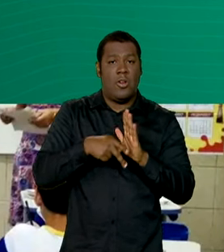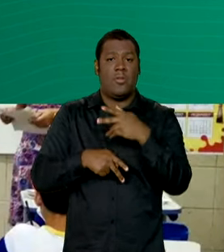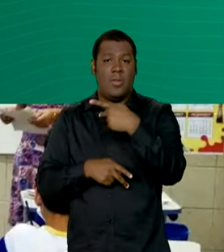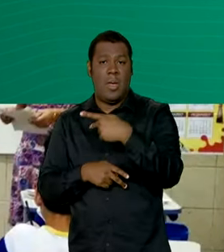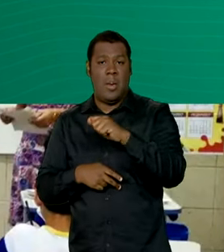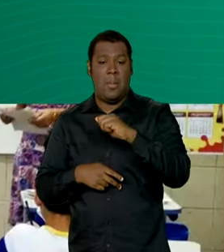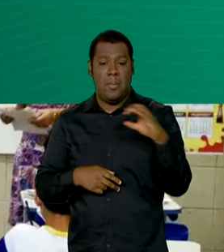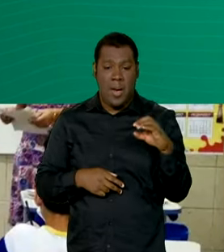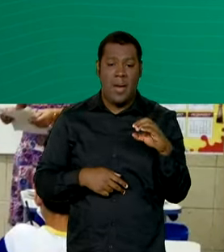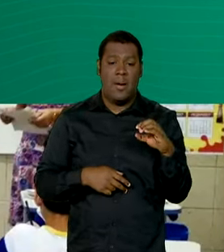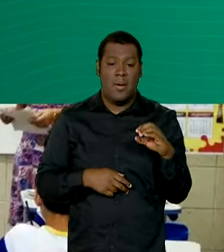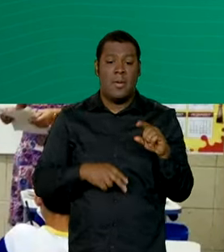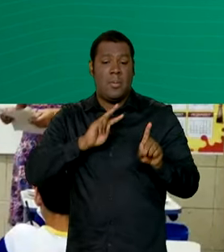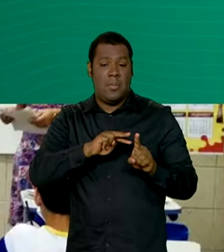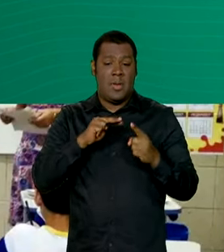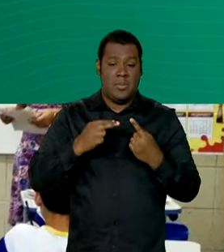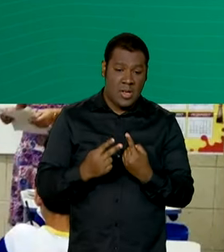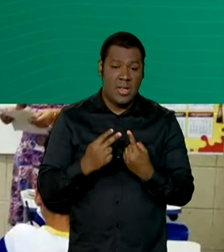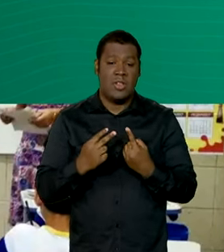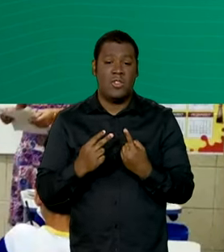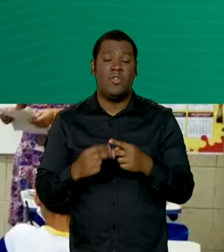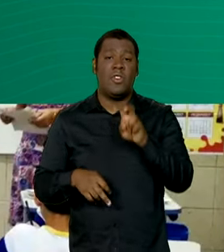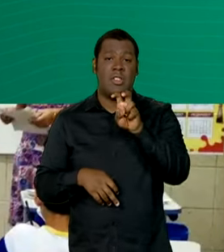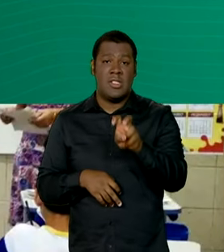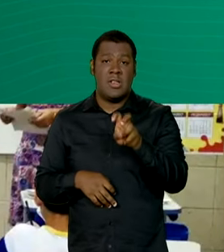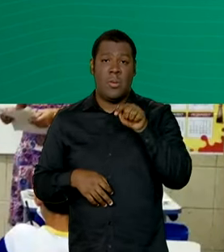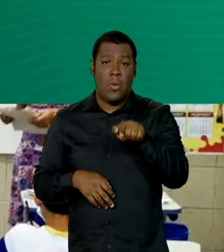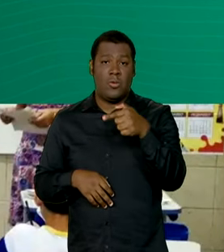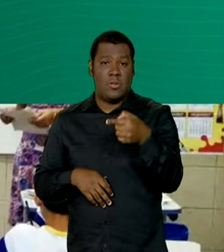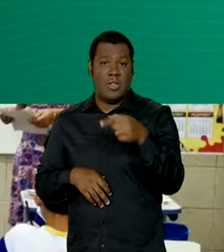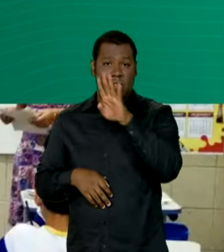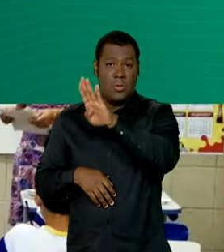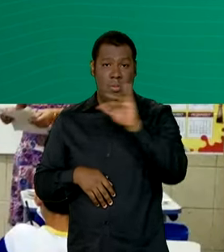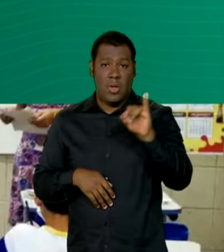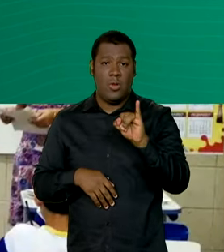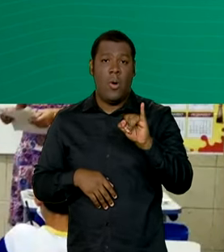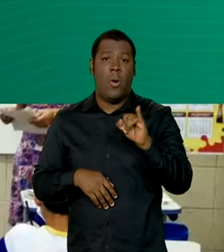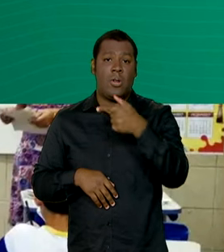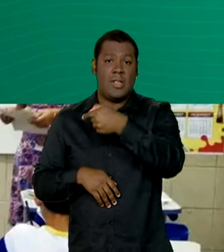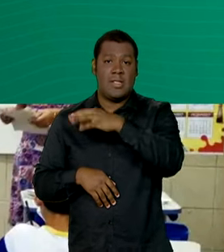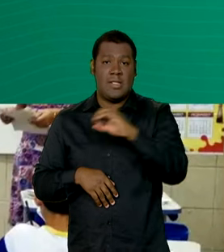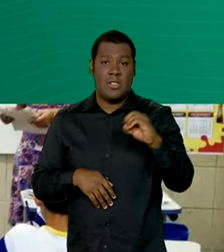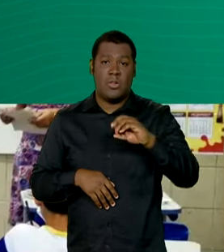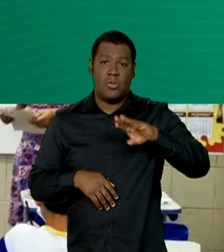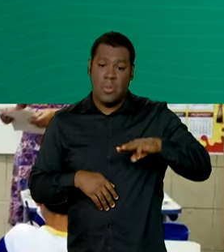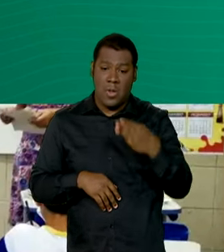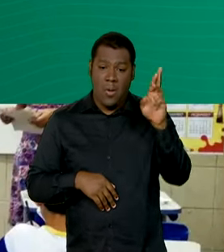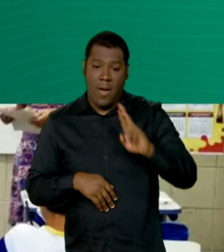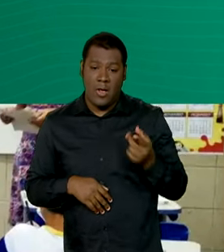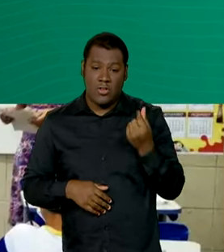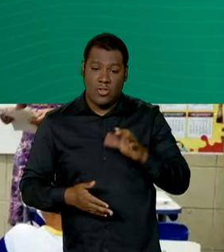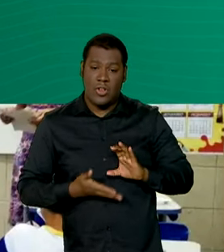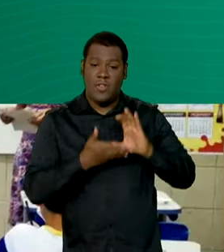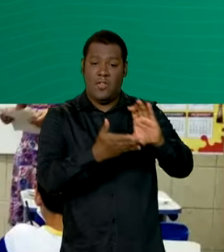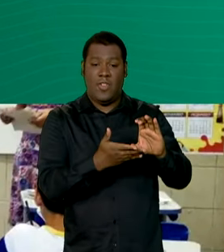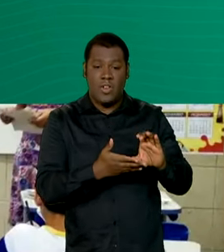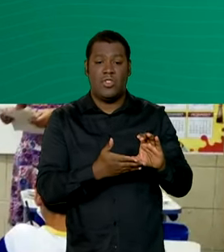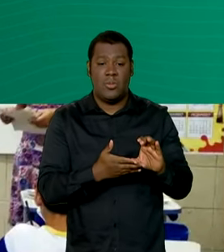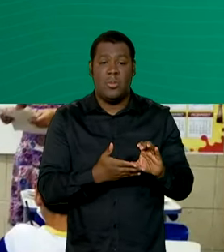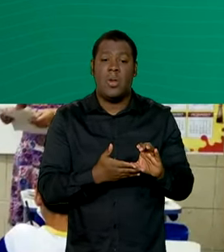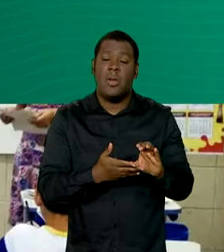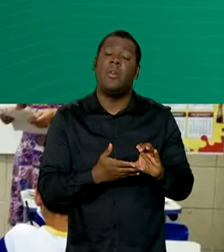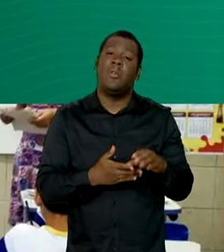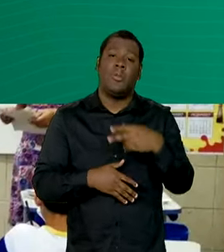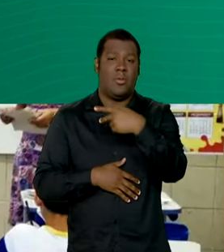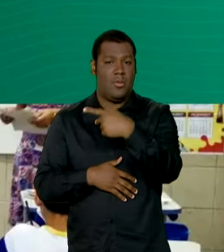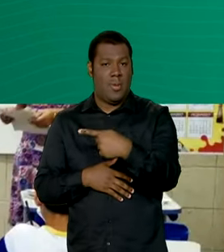Crescimento, foi prevista a injeção de 5 bilhões e 700 milhões de reais apenas na primeira etapa do novo